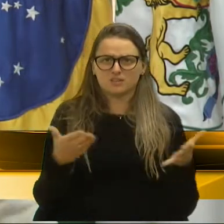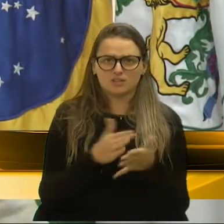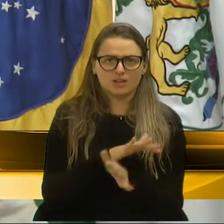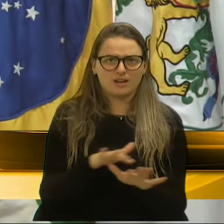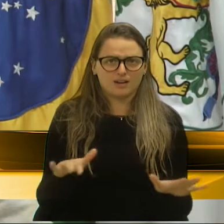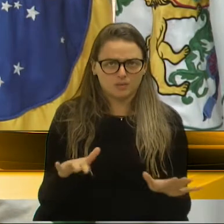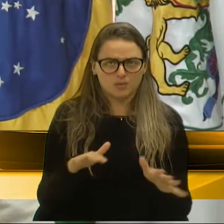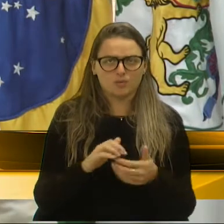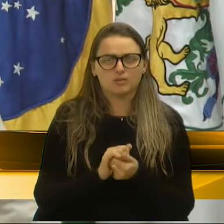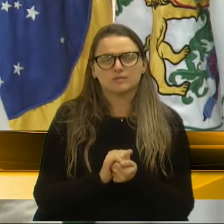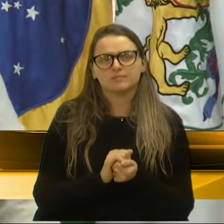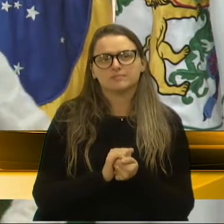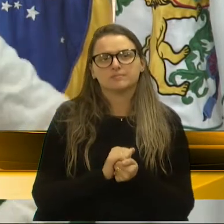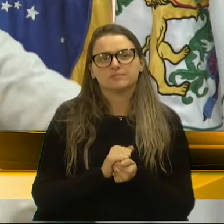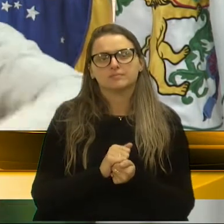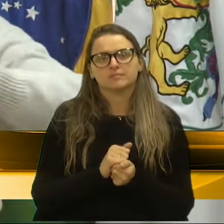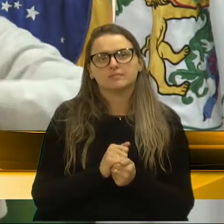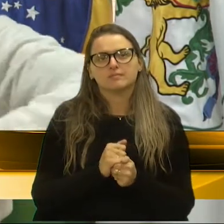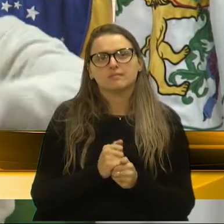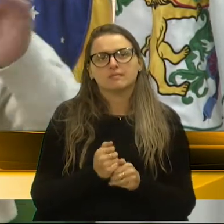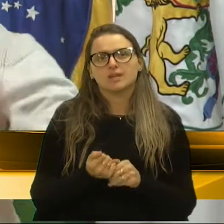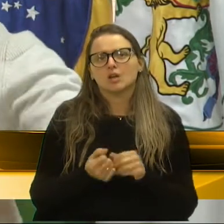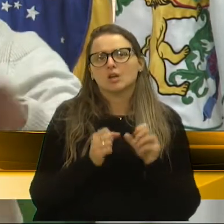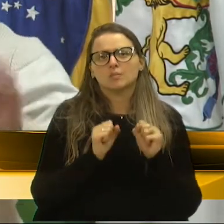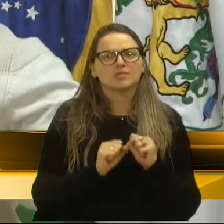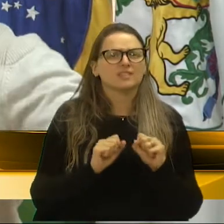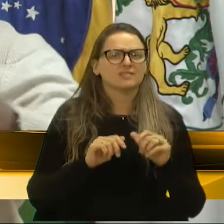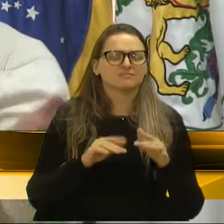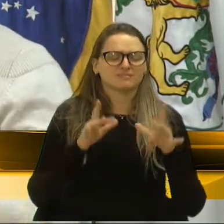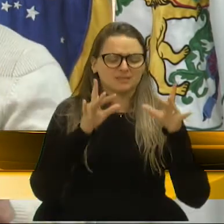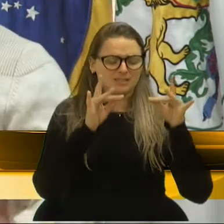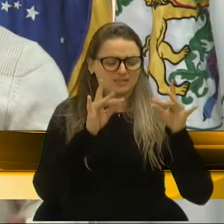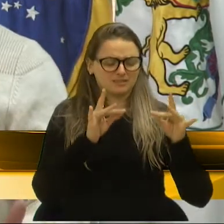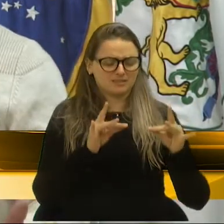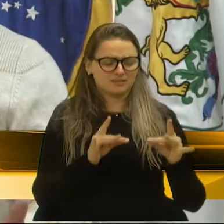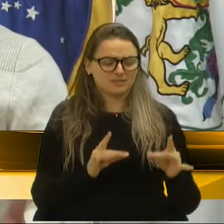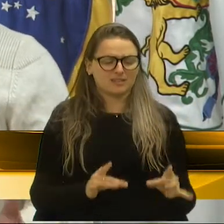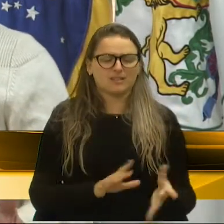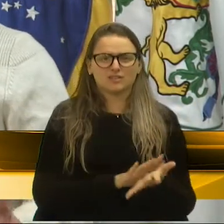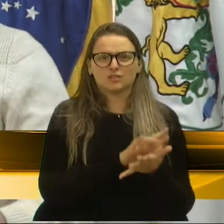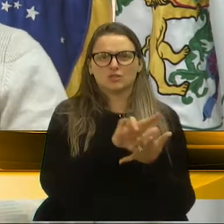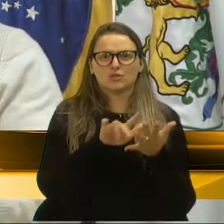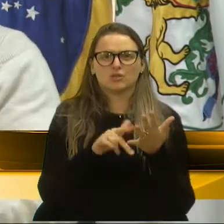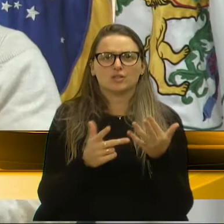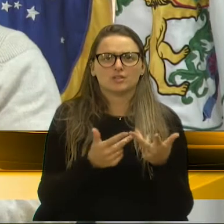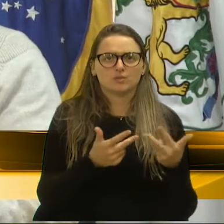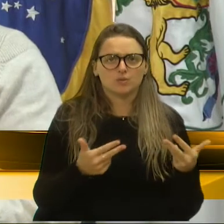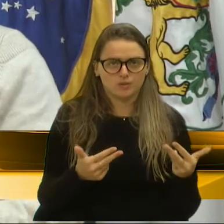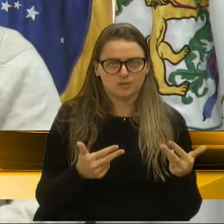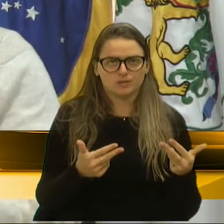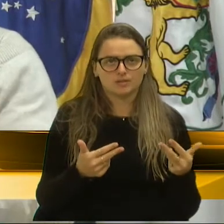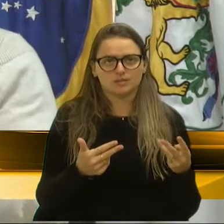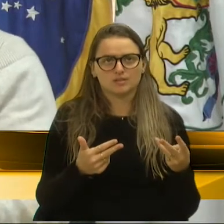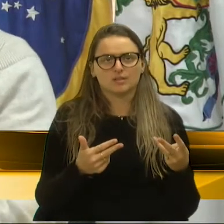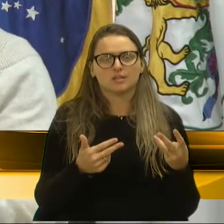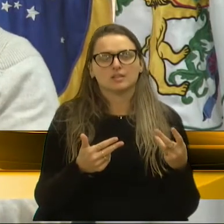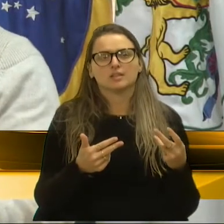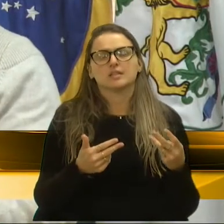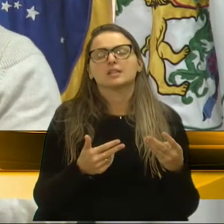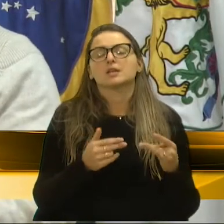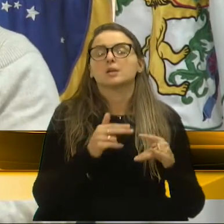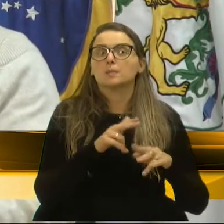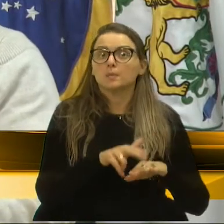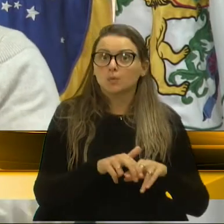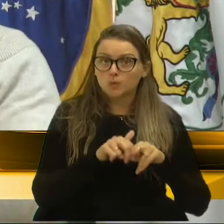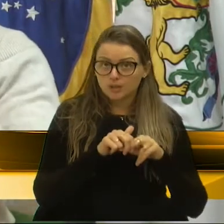existe mais, essa entidade, então poderia ficar aqui detalhando vários motivos que foi por esses